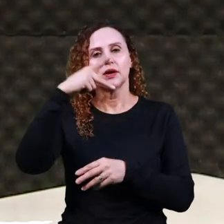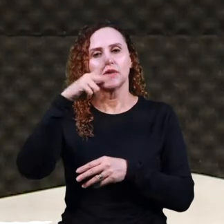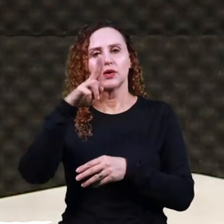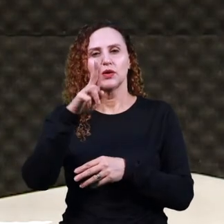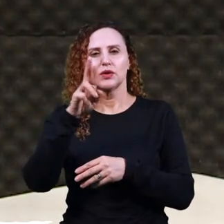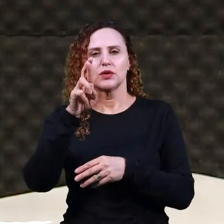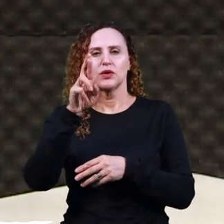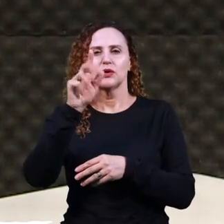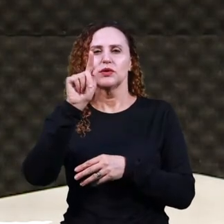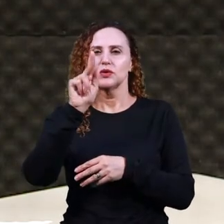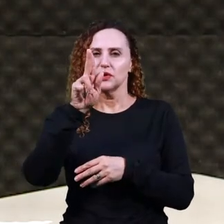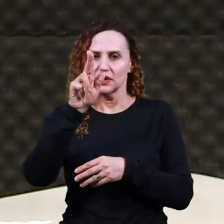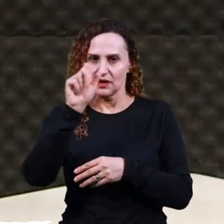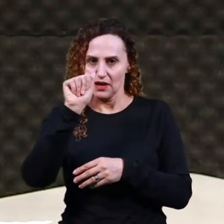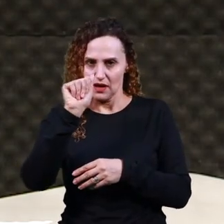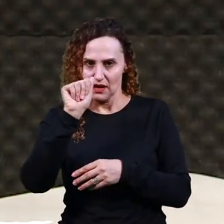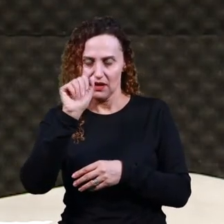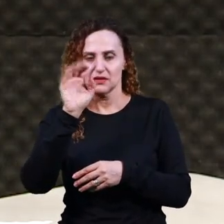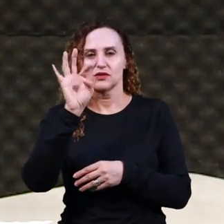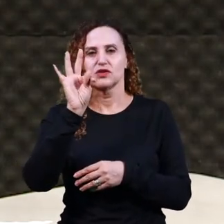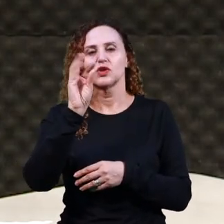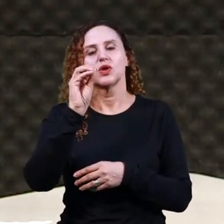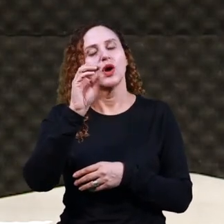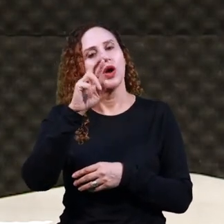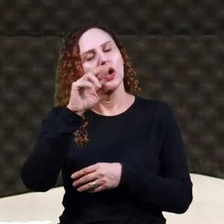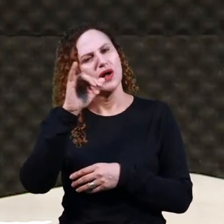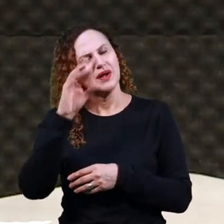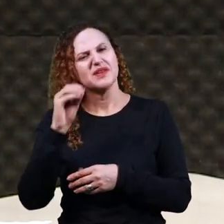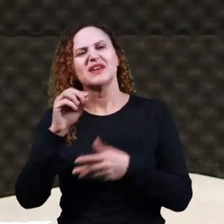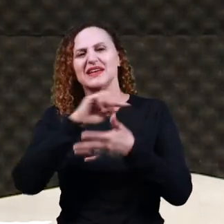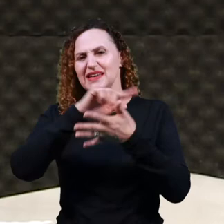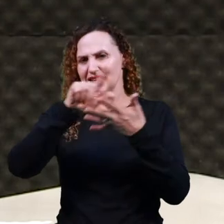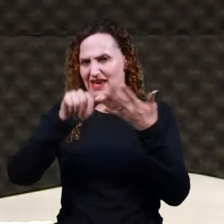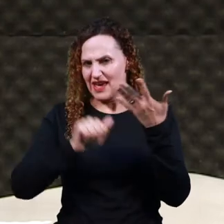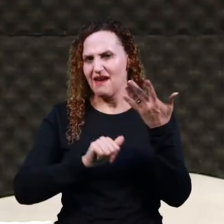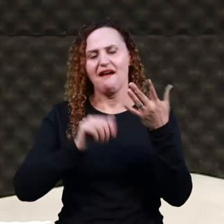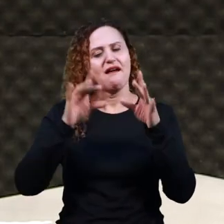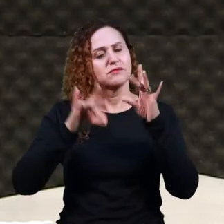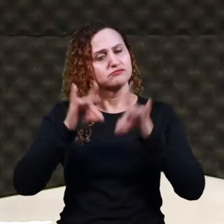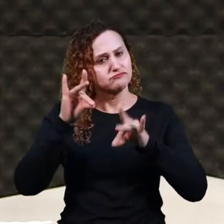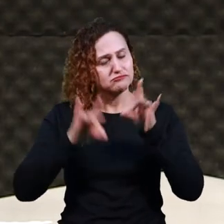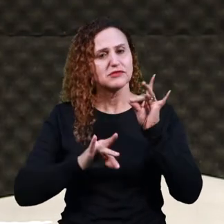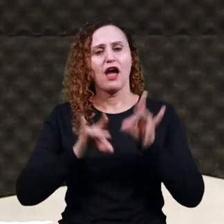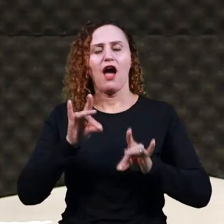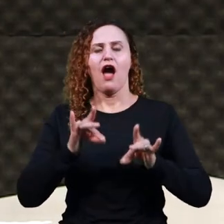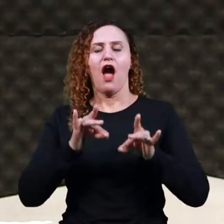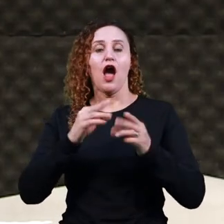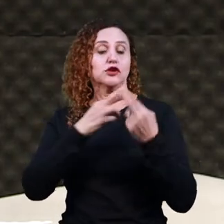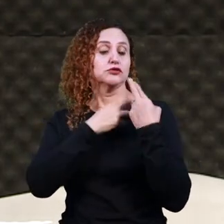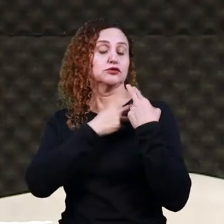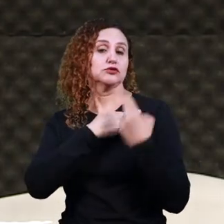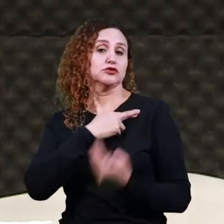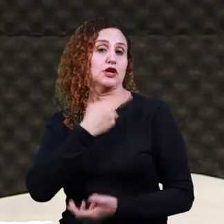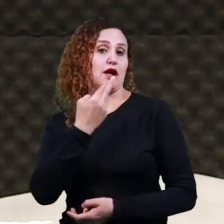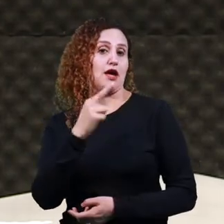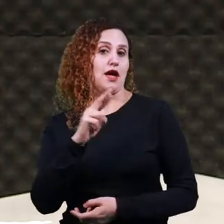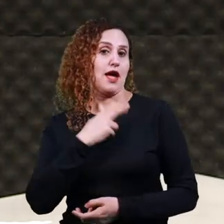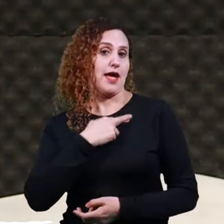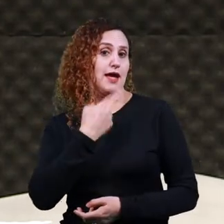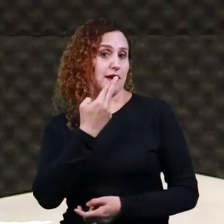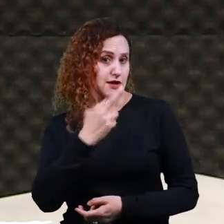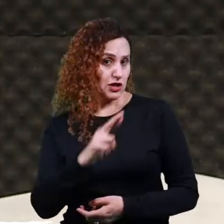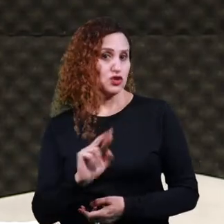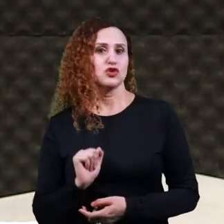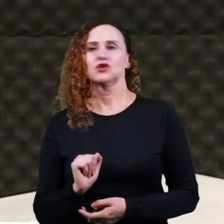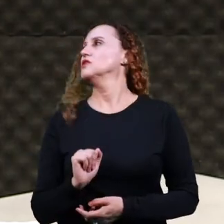Farsa de Inês Pereira. Esses altos são peças, o cunho religioso, são moralidades, e